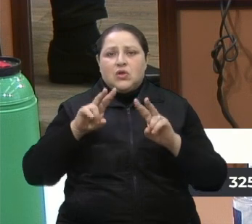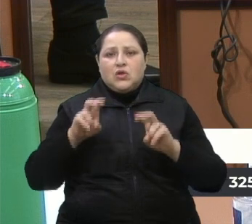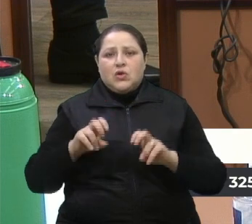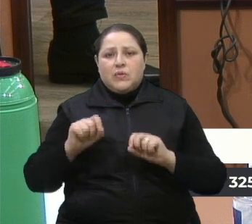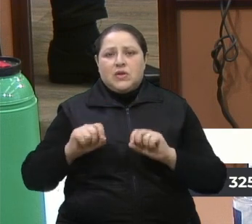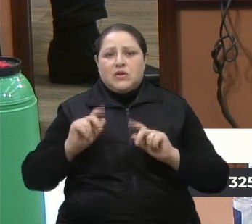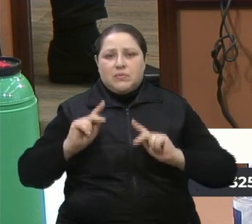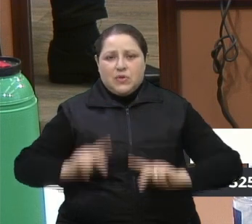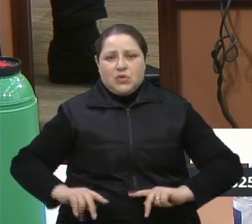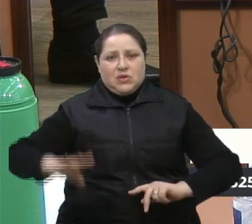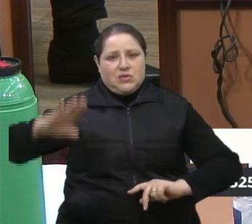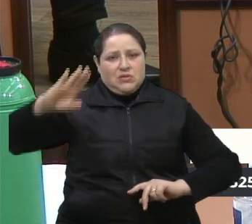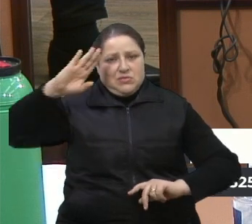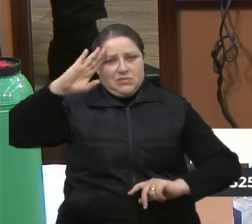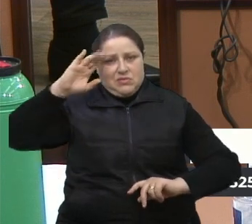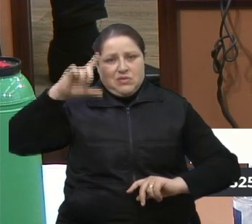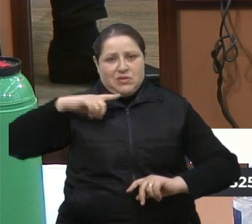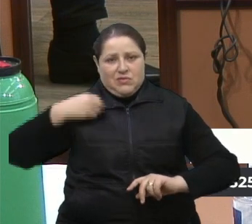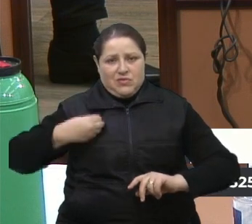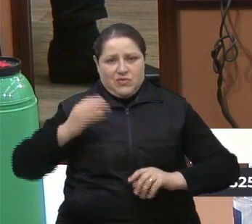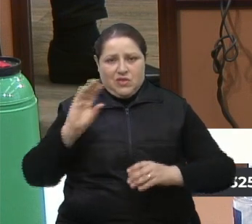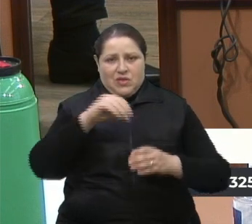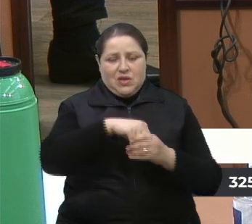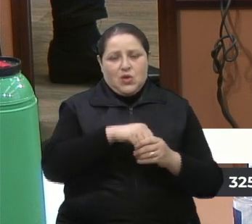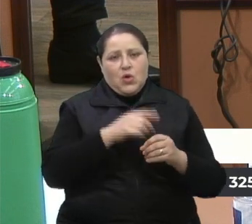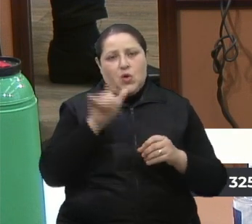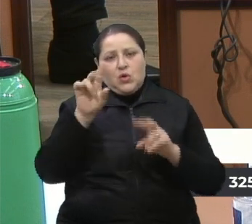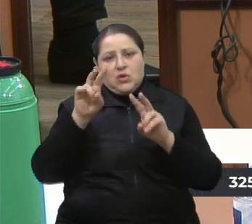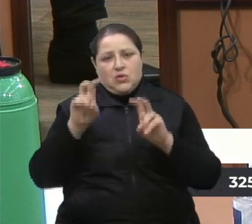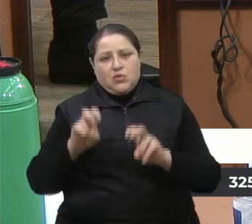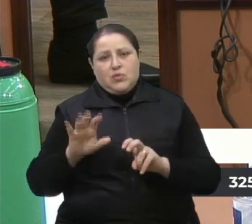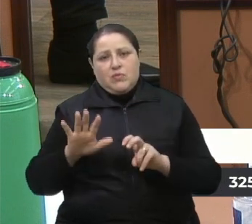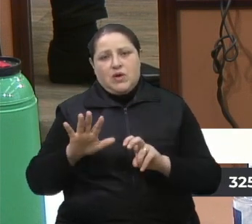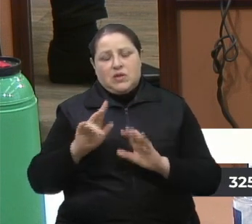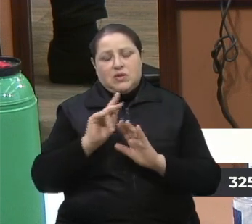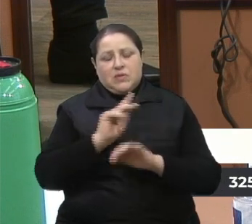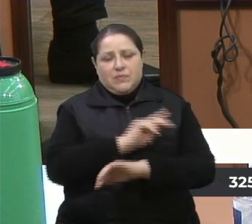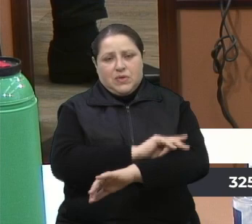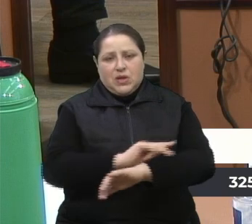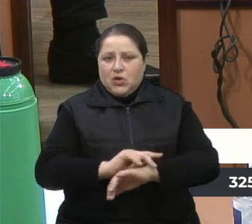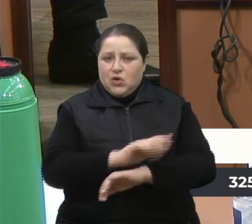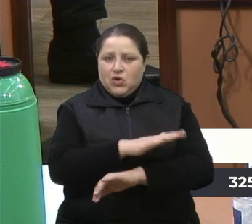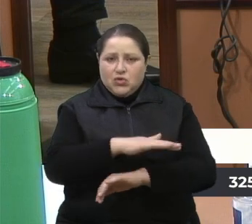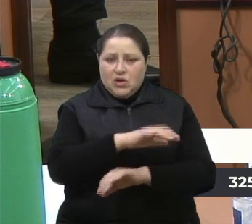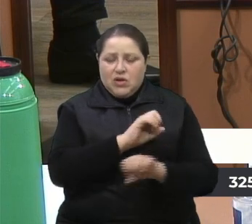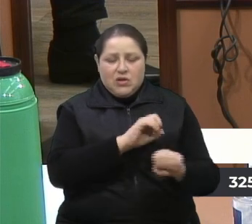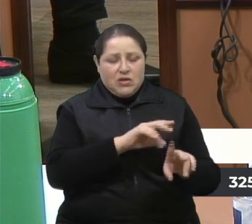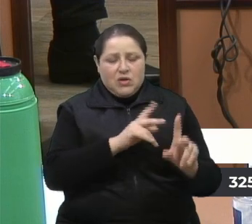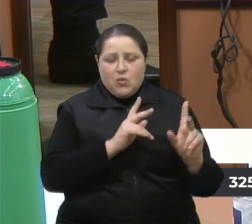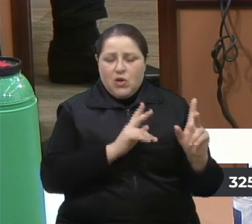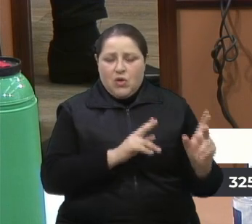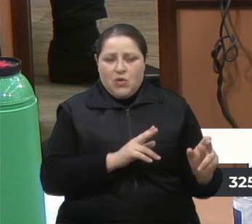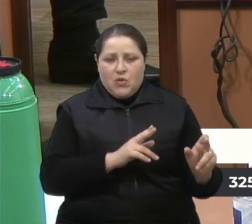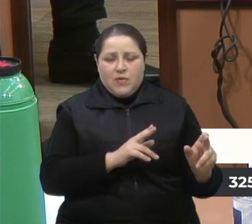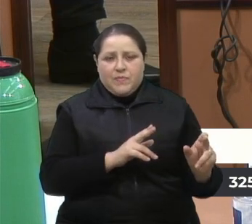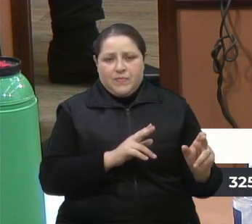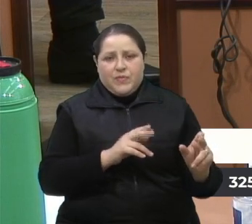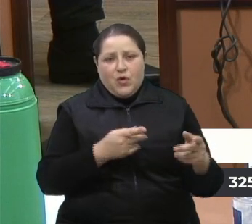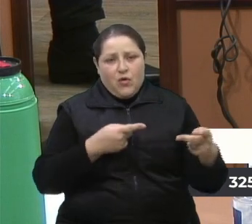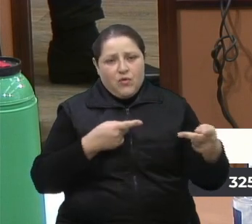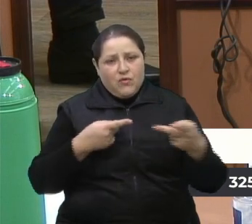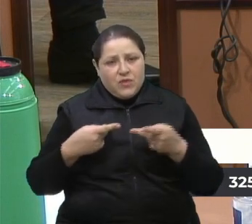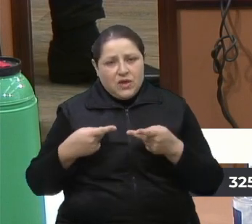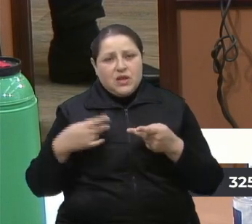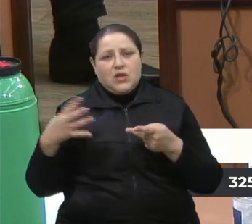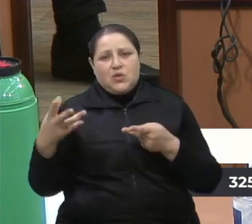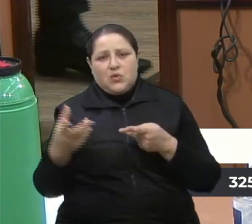militares estão lá para outros assuntos, mas a parte pedagógica é igual. Então é importante salientar isso e deixar o convite para que as pessoas conheçam